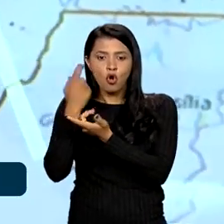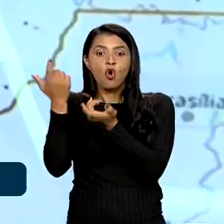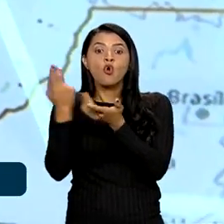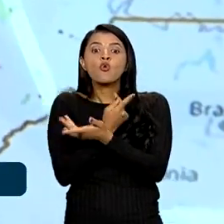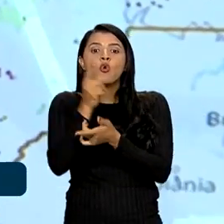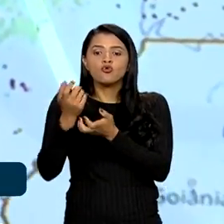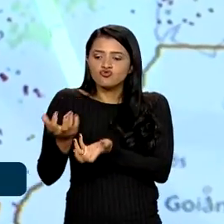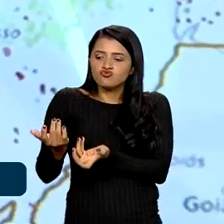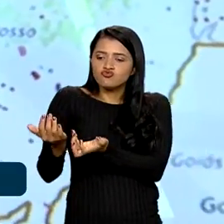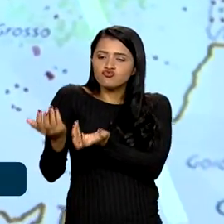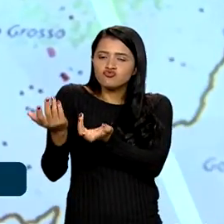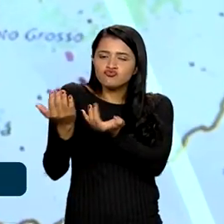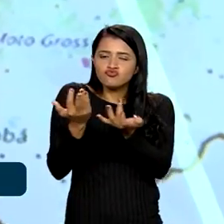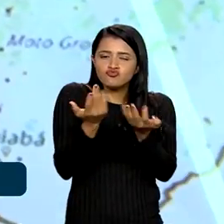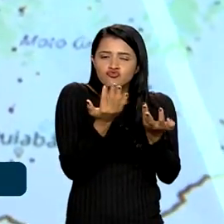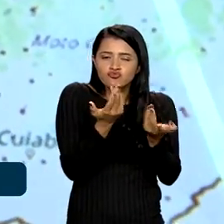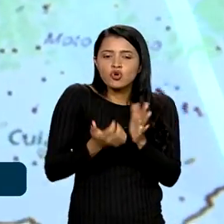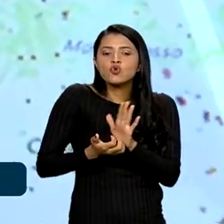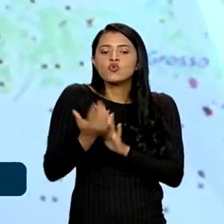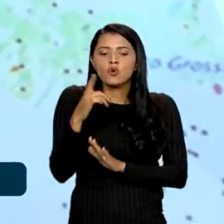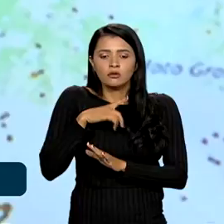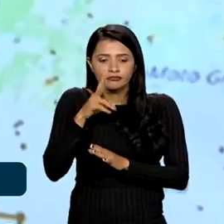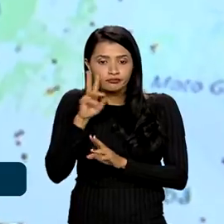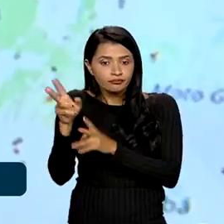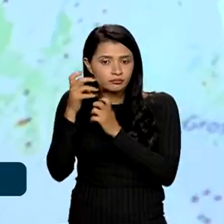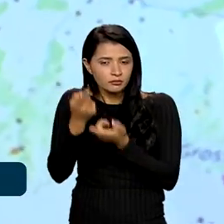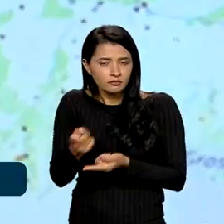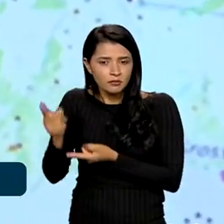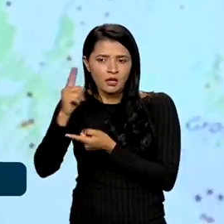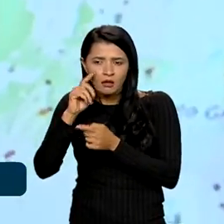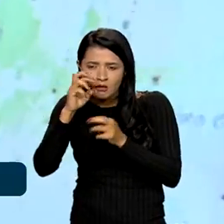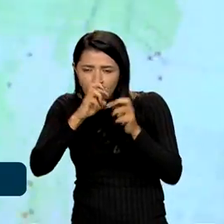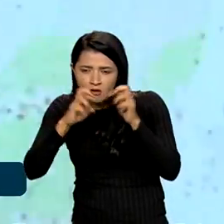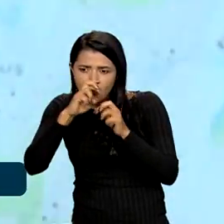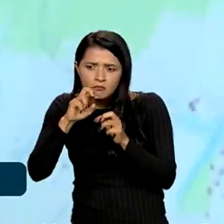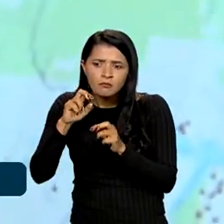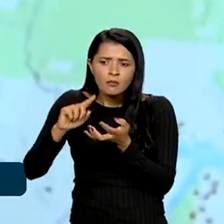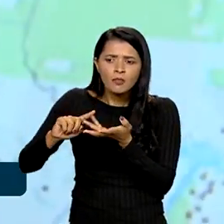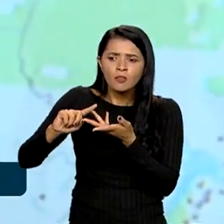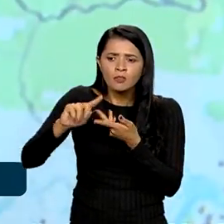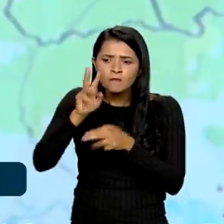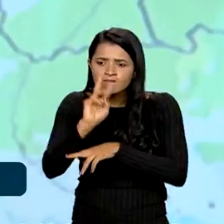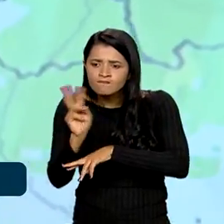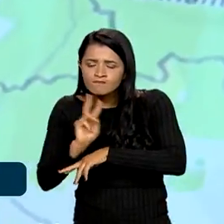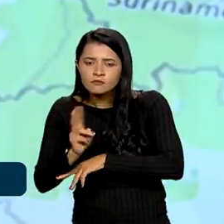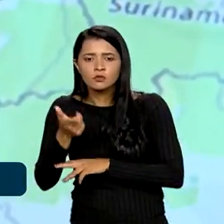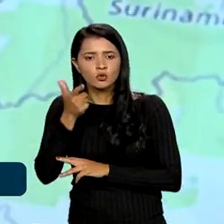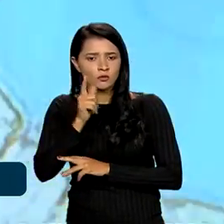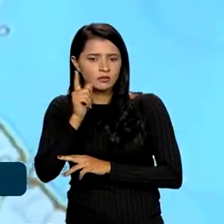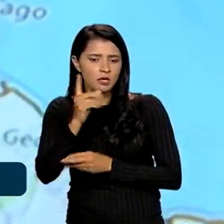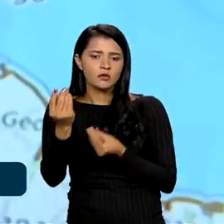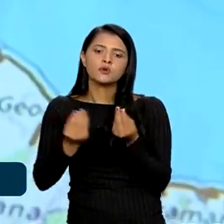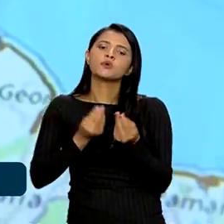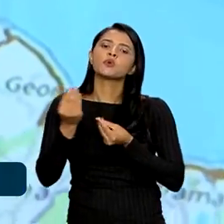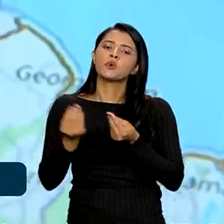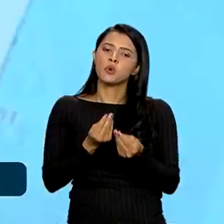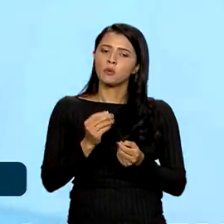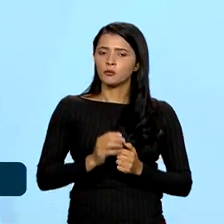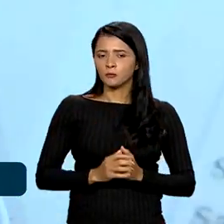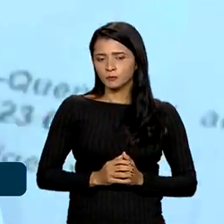momento. Quantos incêndios tem aqui? E a gente consegue fazer o monitoramento desses incêndios através de